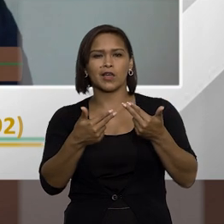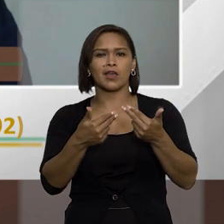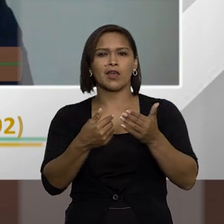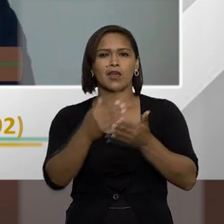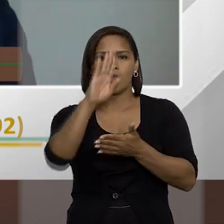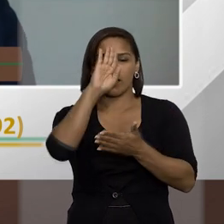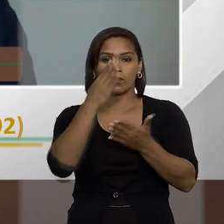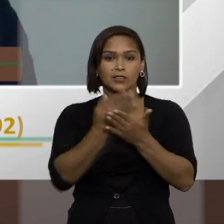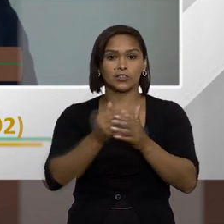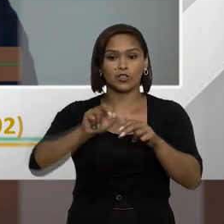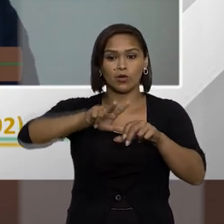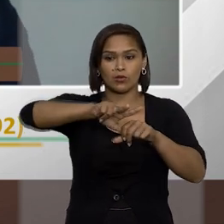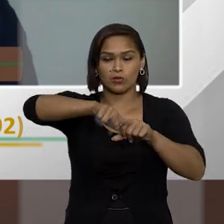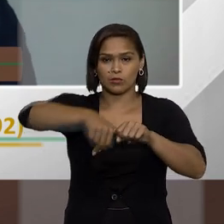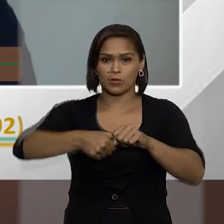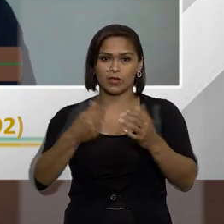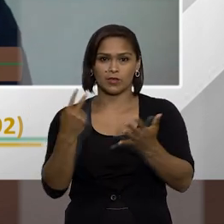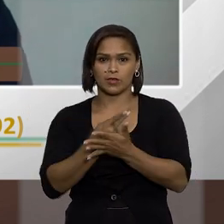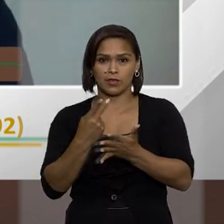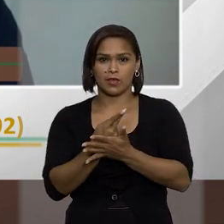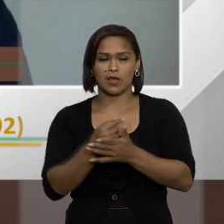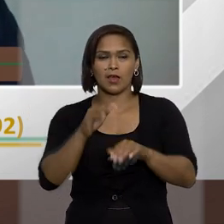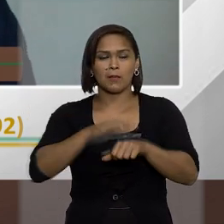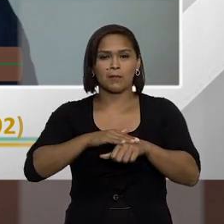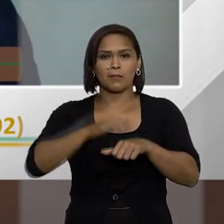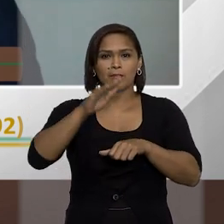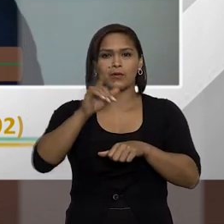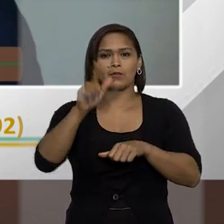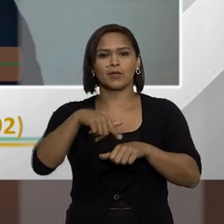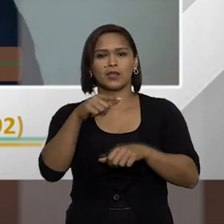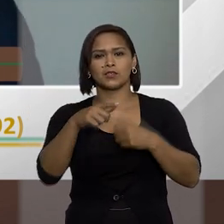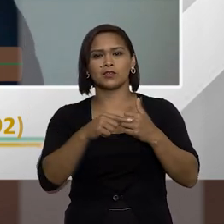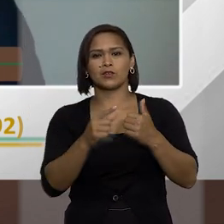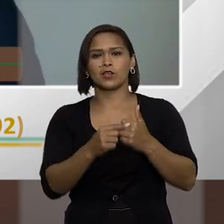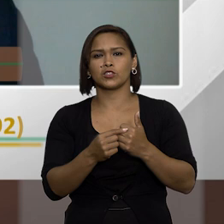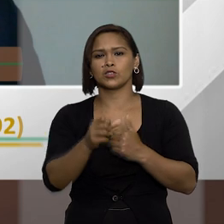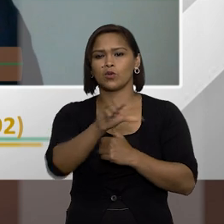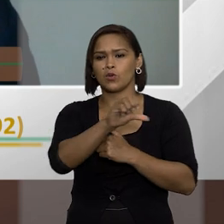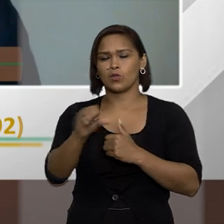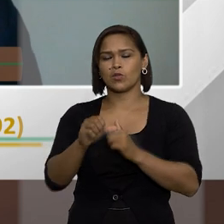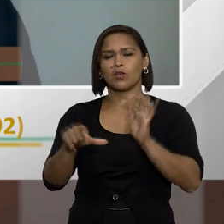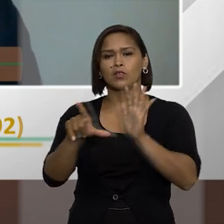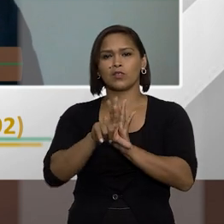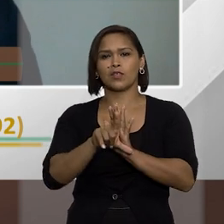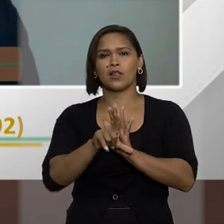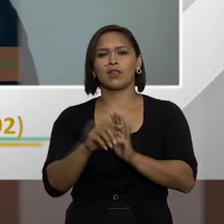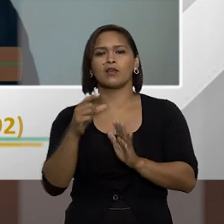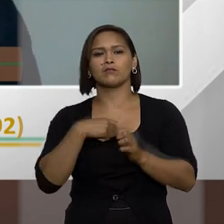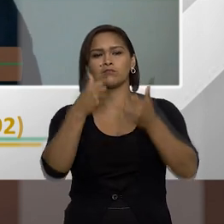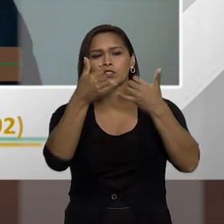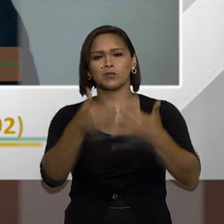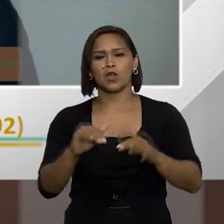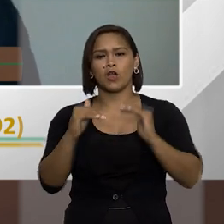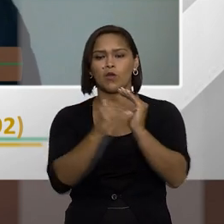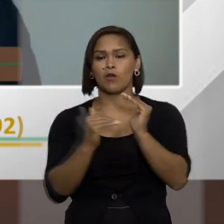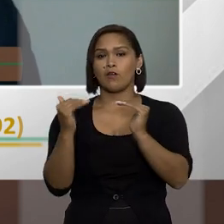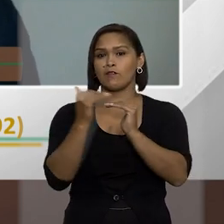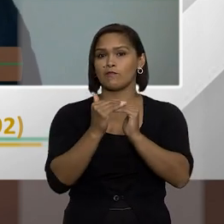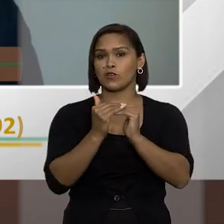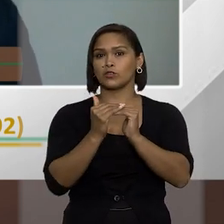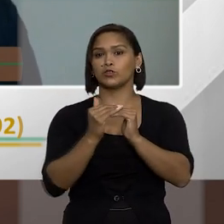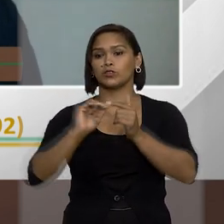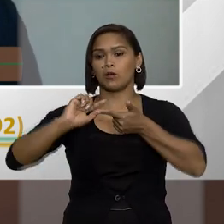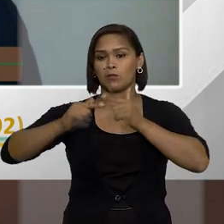-se ali de um enriquecimento ilícito por mais que o artigo 9 da lei presuma que havendo uma evolução